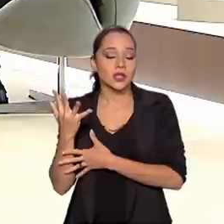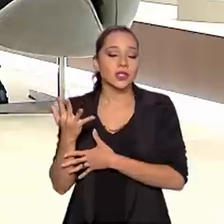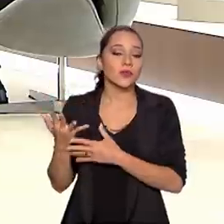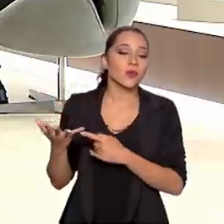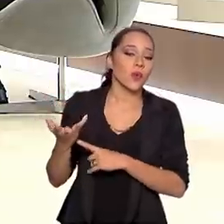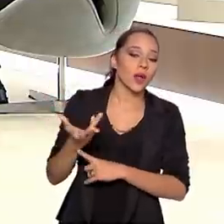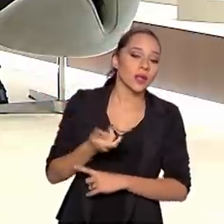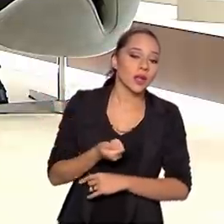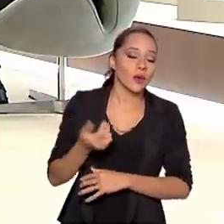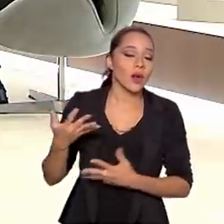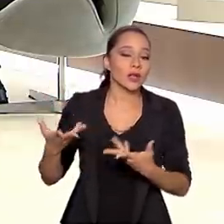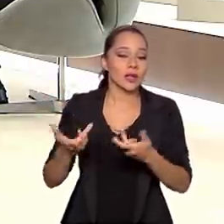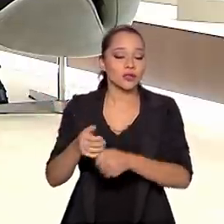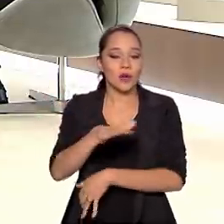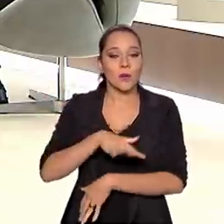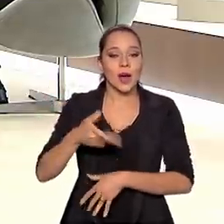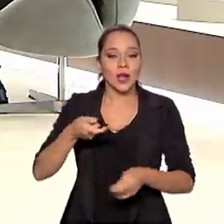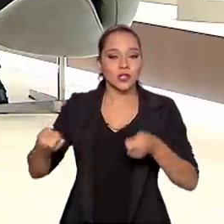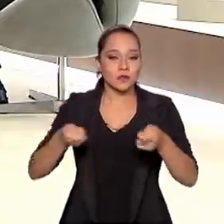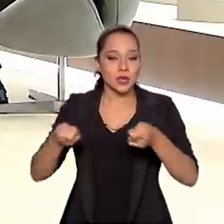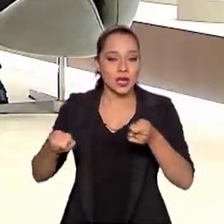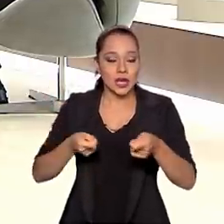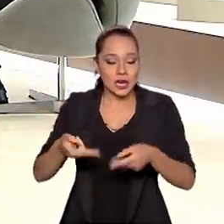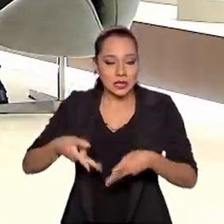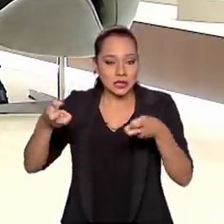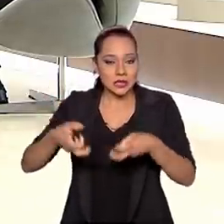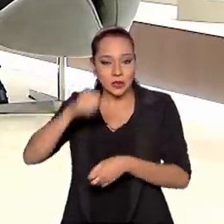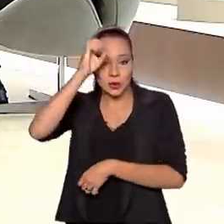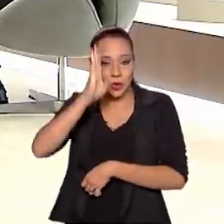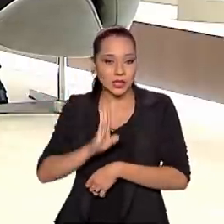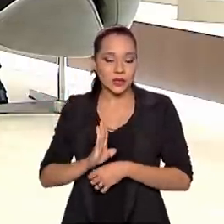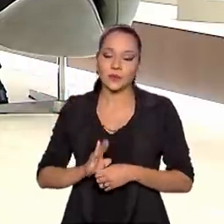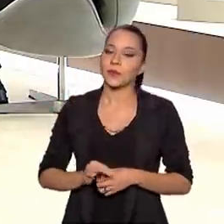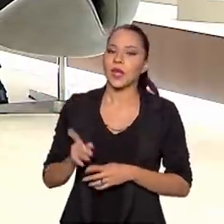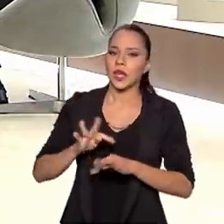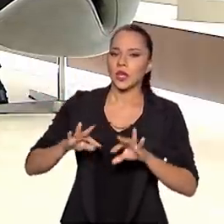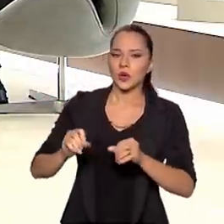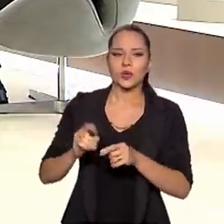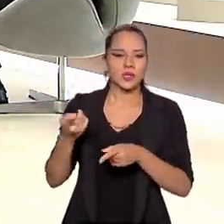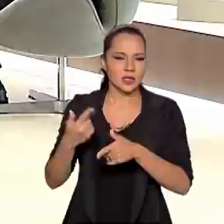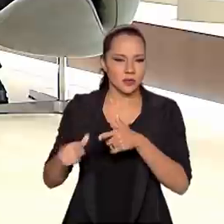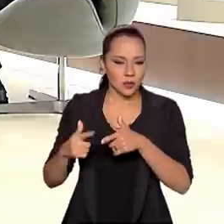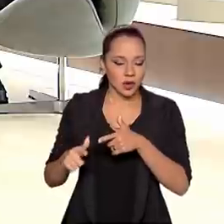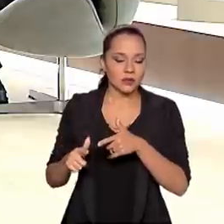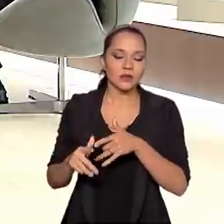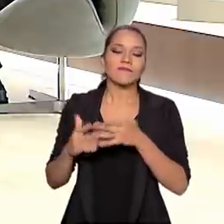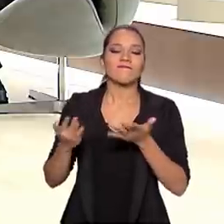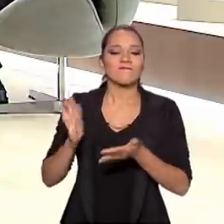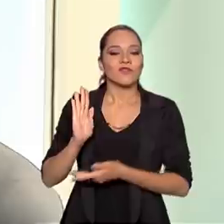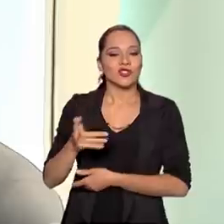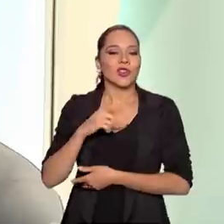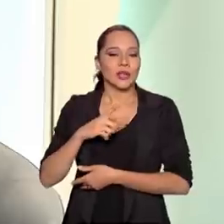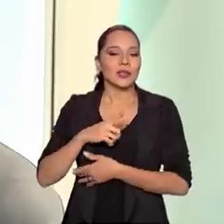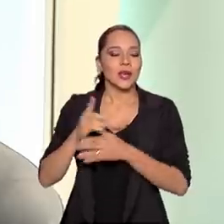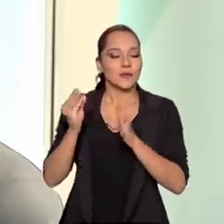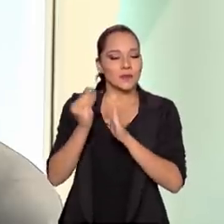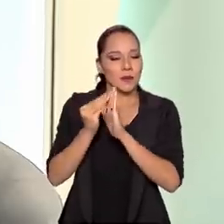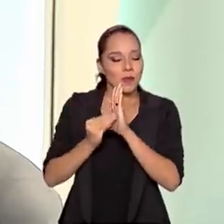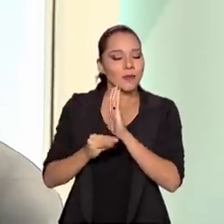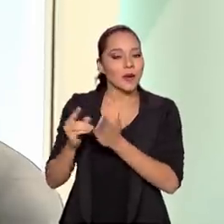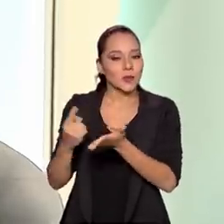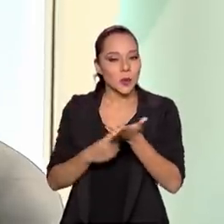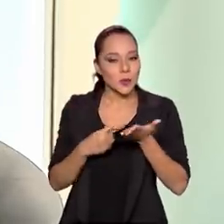qualitativo para setor mineral brasileiro. E todas essas questões, todas essas nuances, a gente já tem definidas